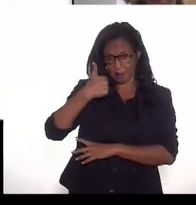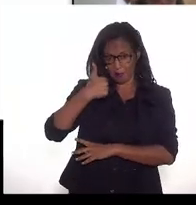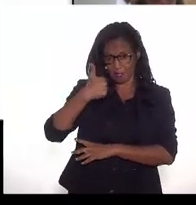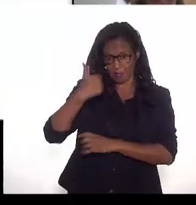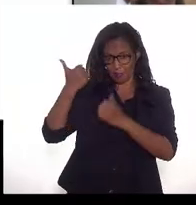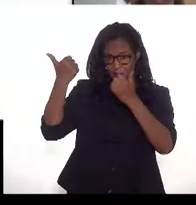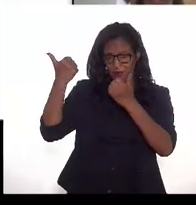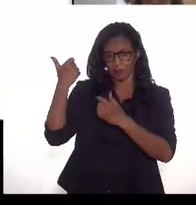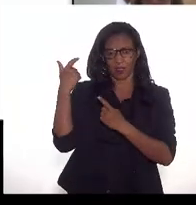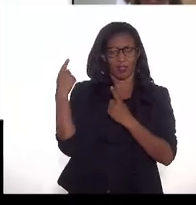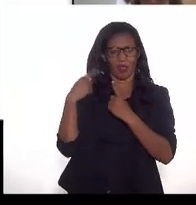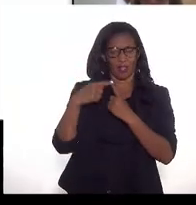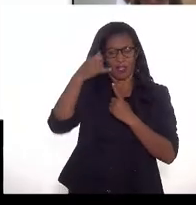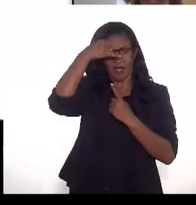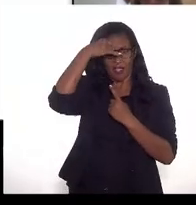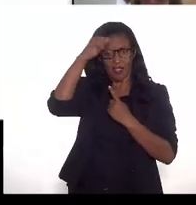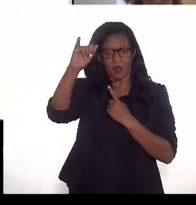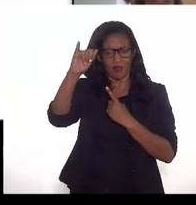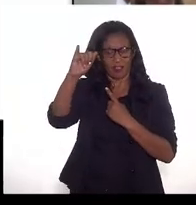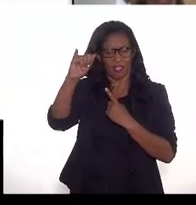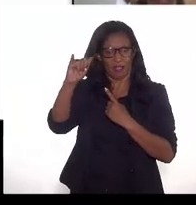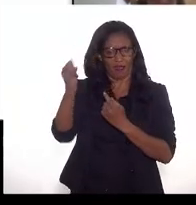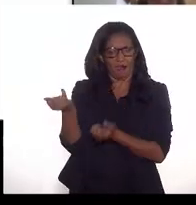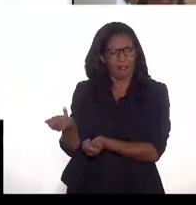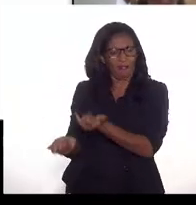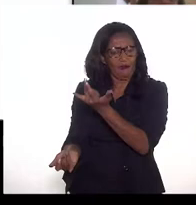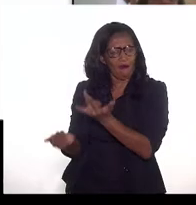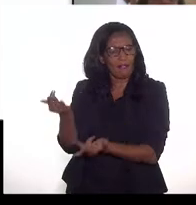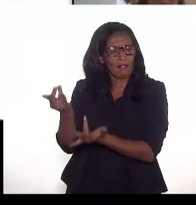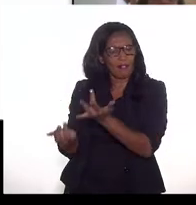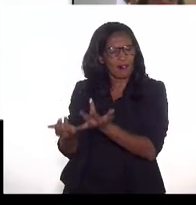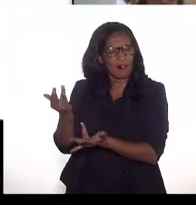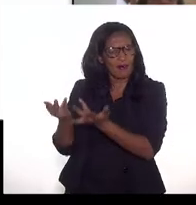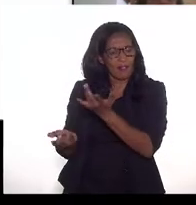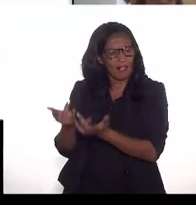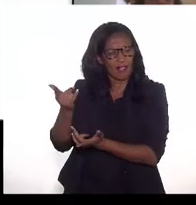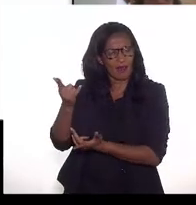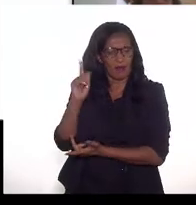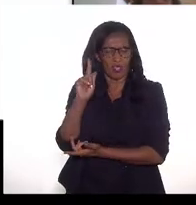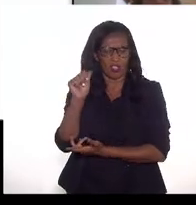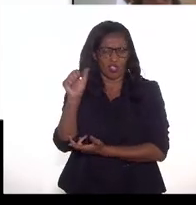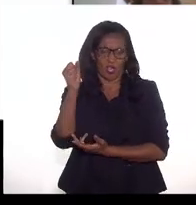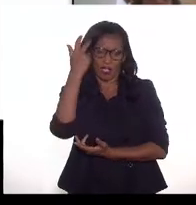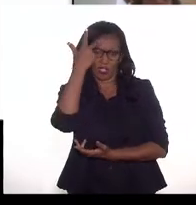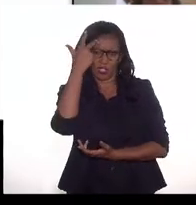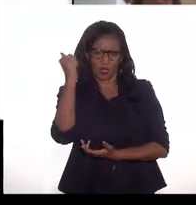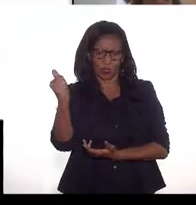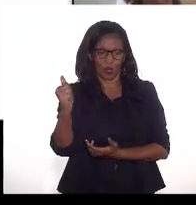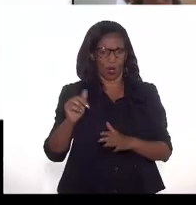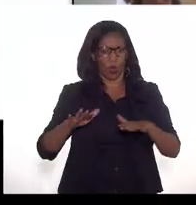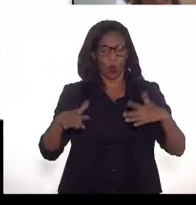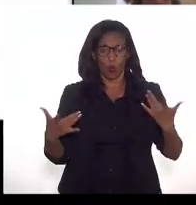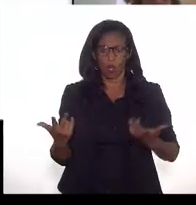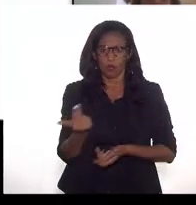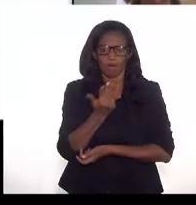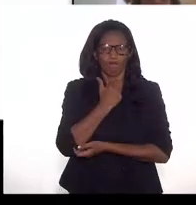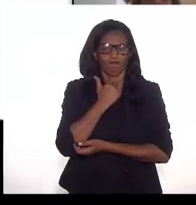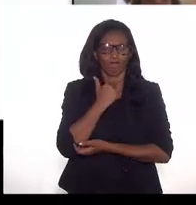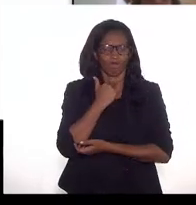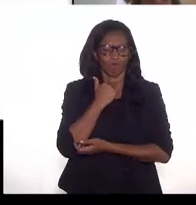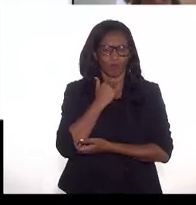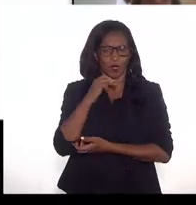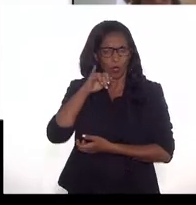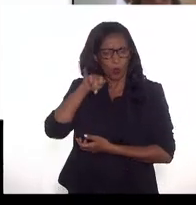seria evitar a queima de gás natural, quando não é possível a